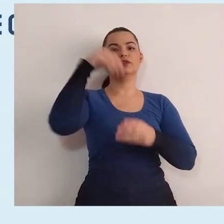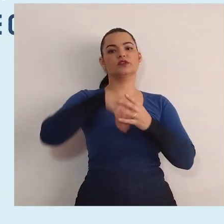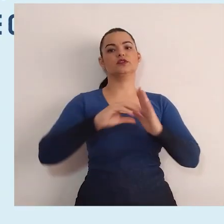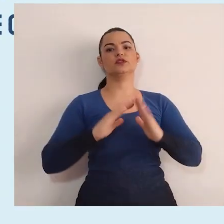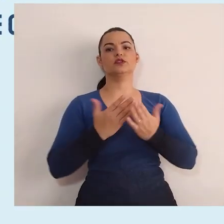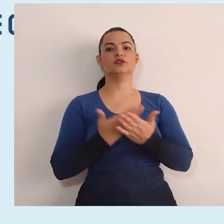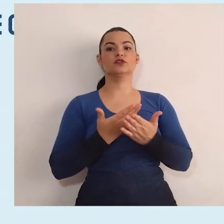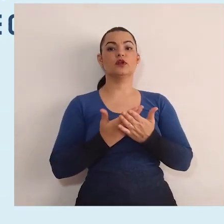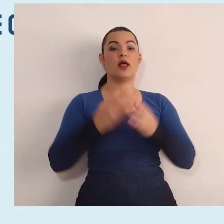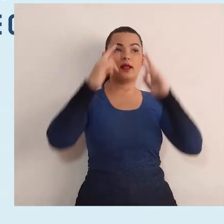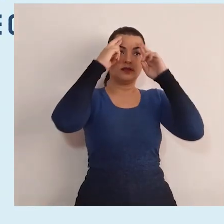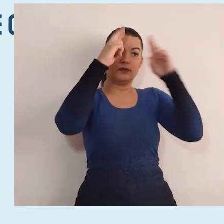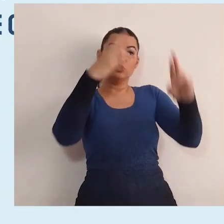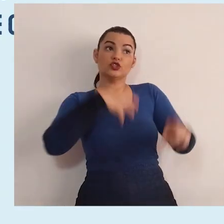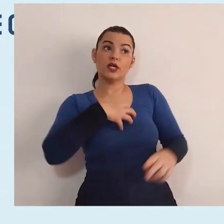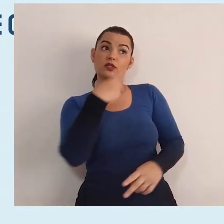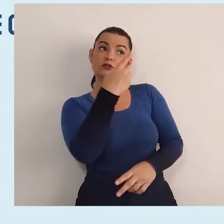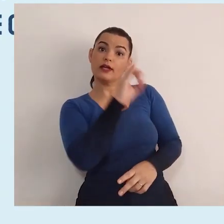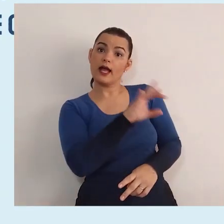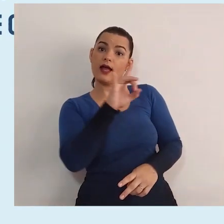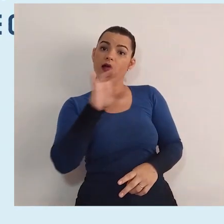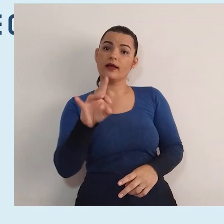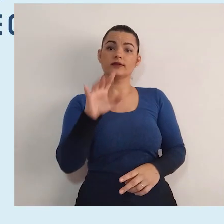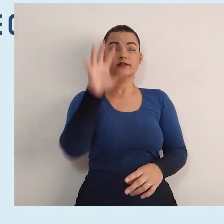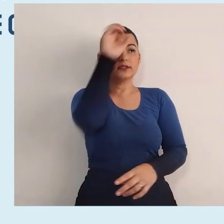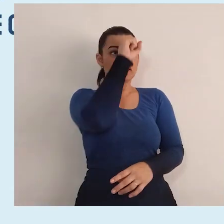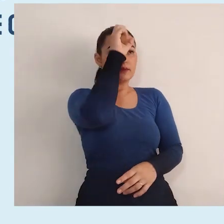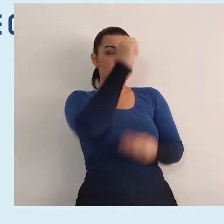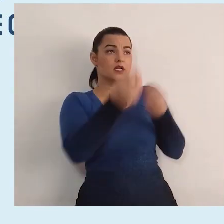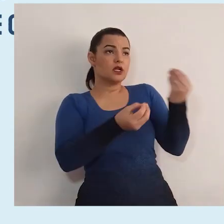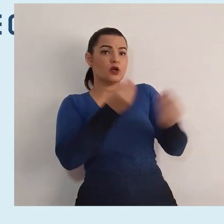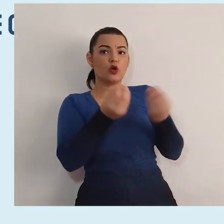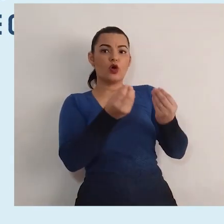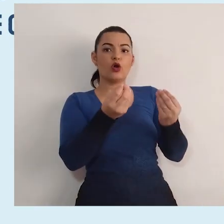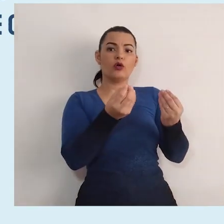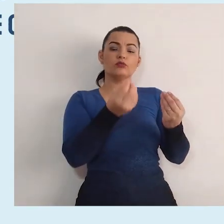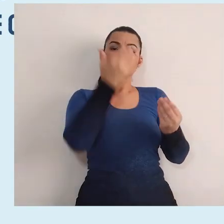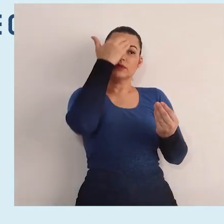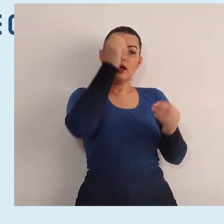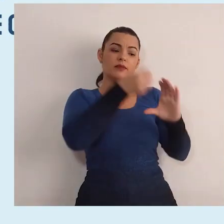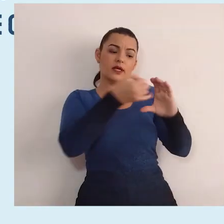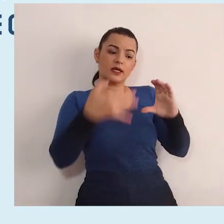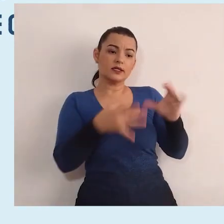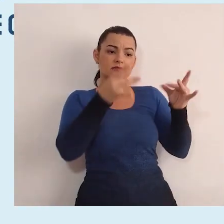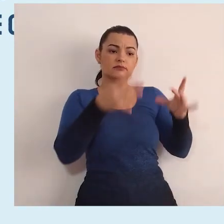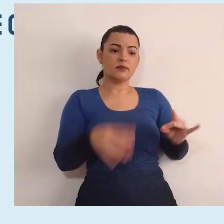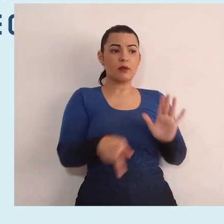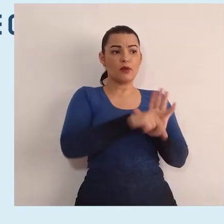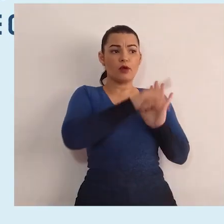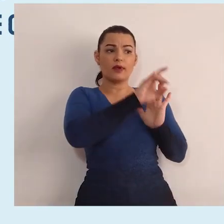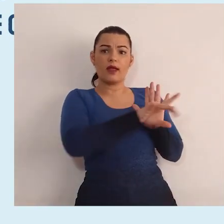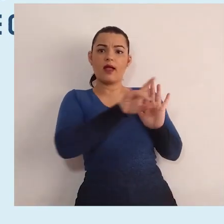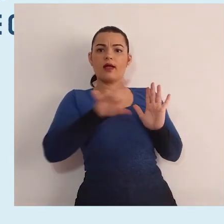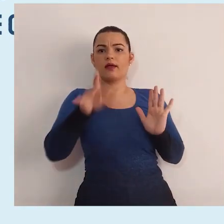Respeitando as diversas formas de aprender, considerando as necessidades e condições de cada educando.